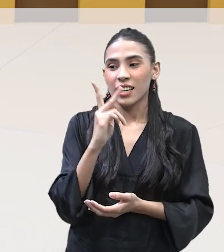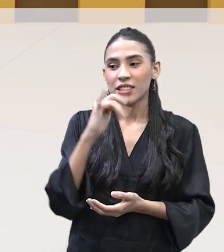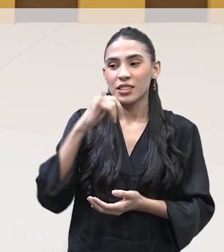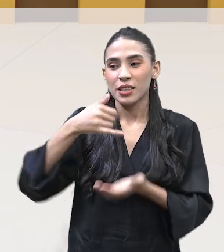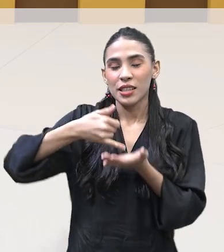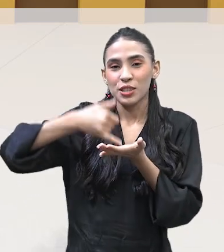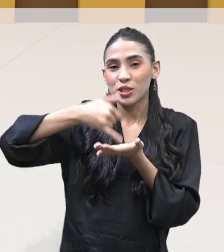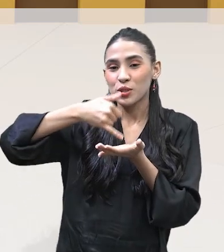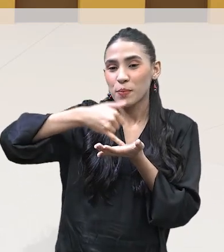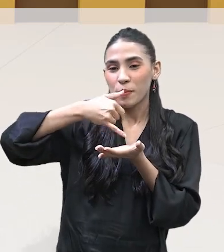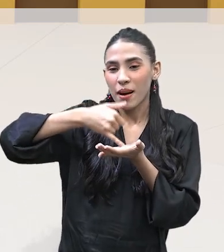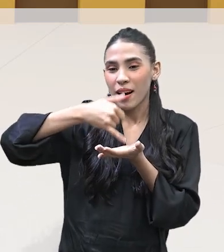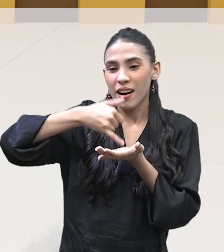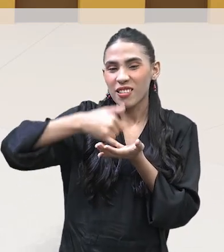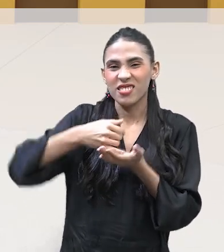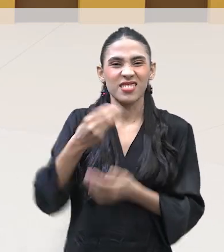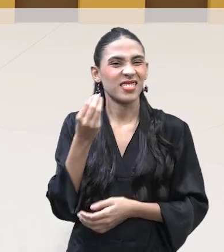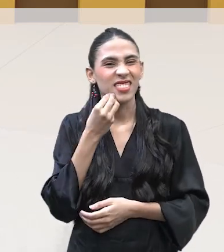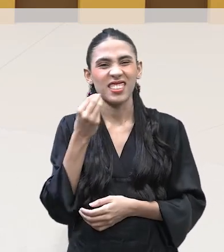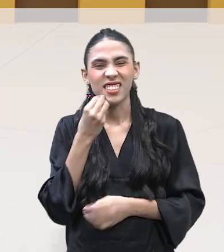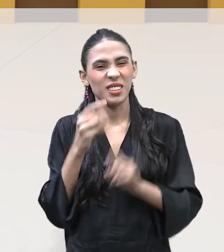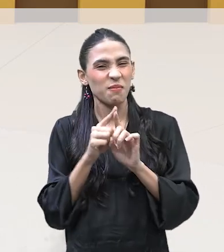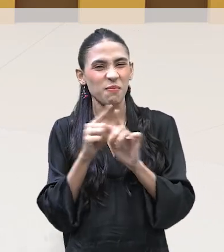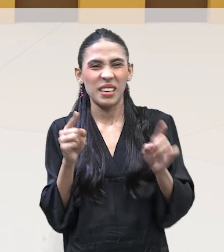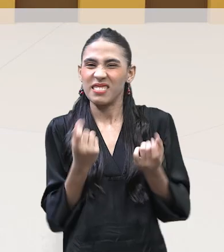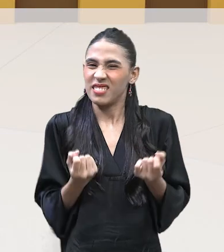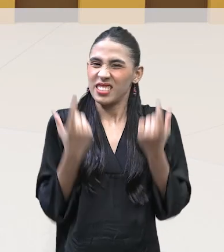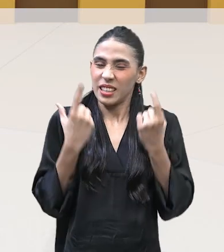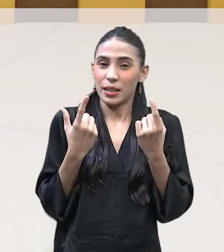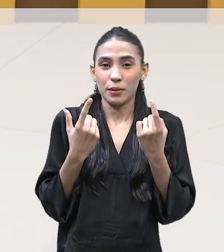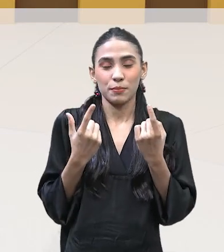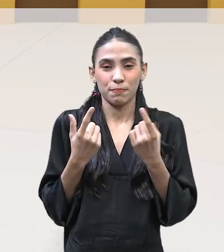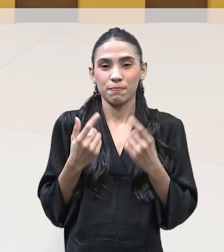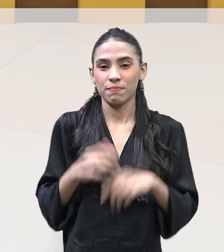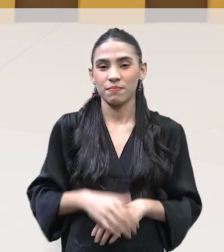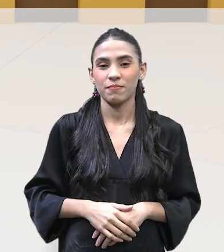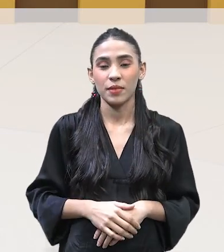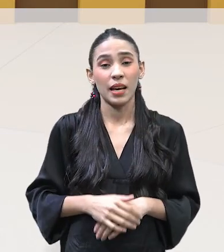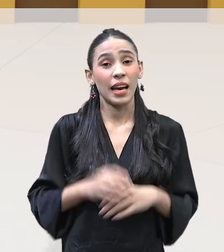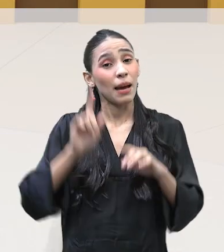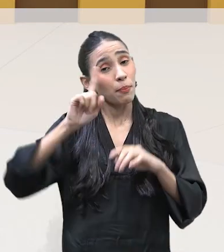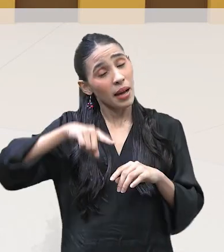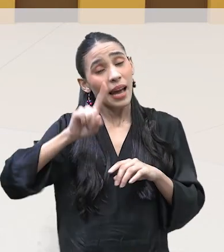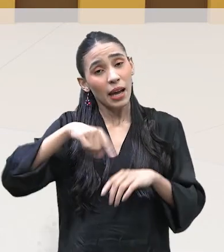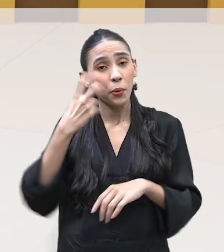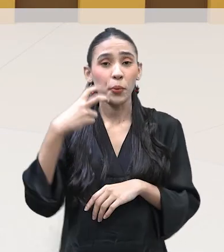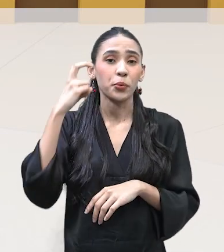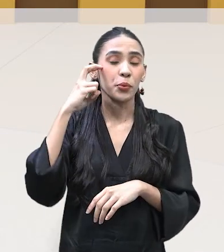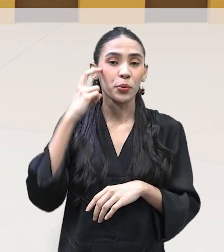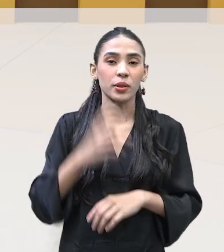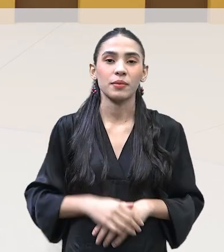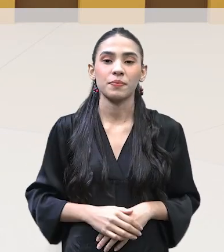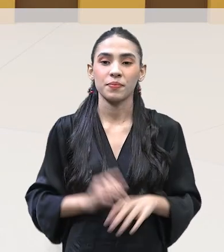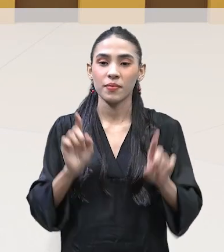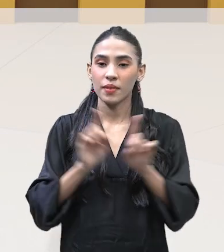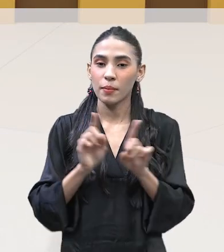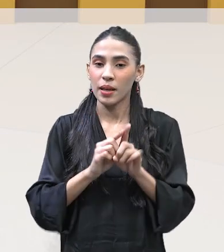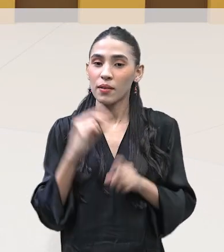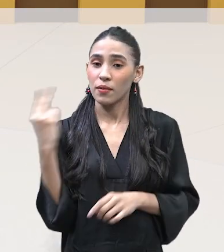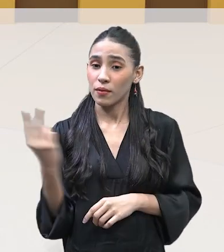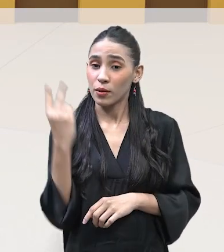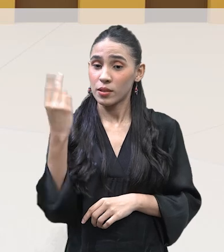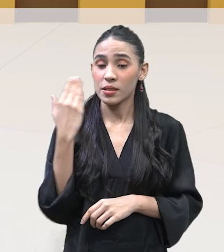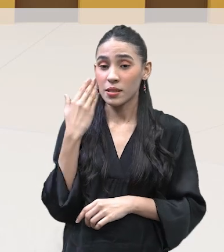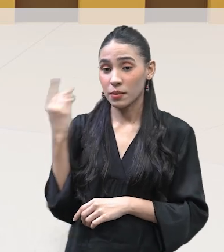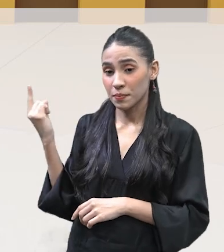Eu já tentei também várias vezes, mas tem algo assim que... Eu acho que é cultural, É exatamente. A questão cultural. Justamente essa valorização. Aqui nós